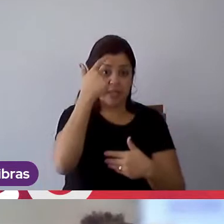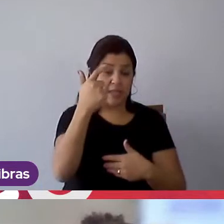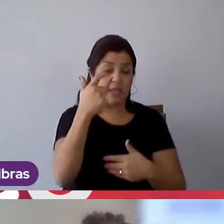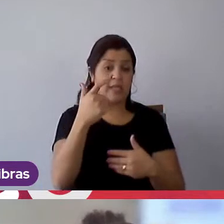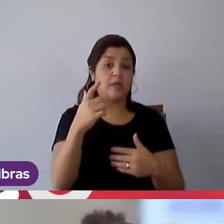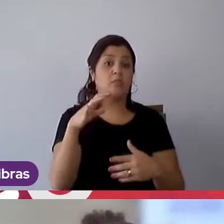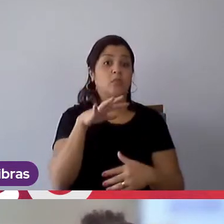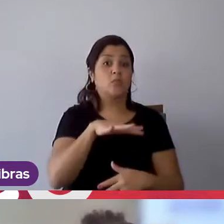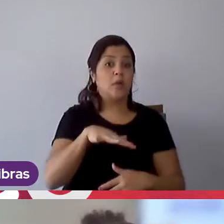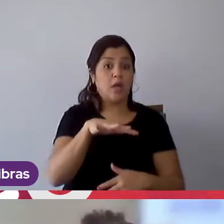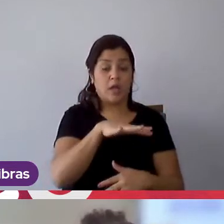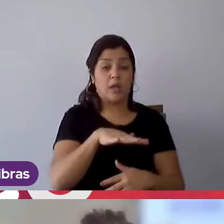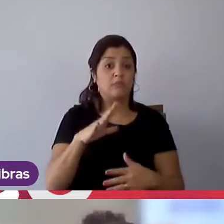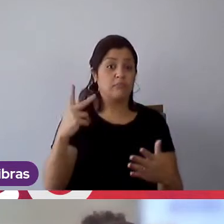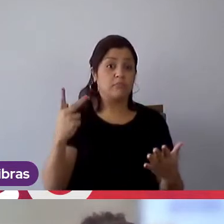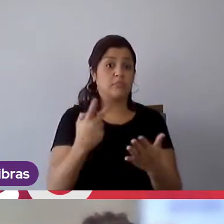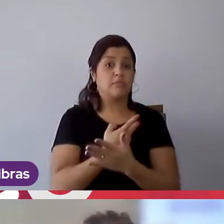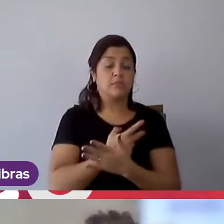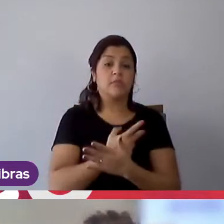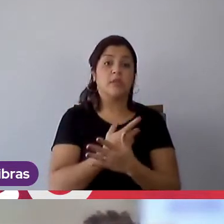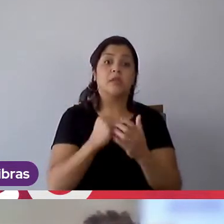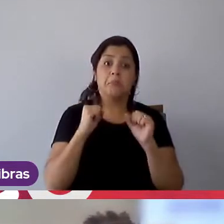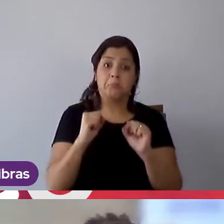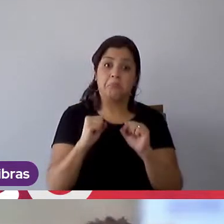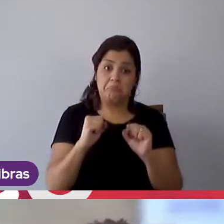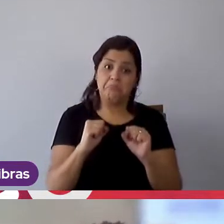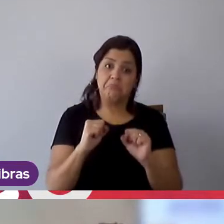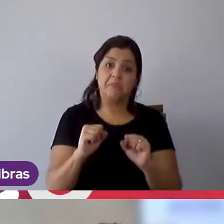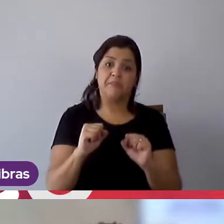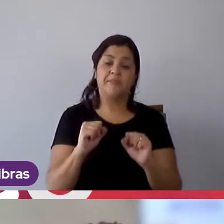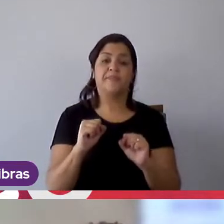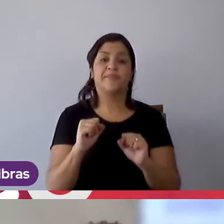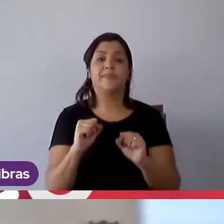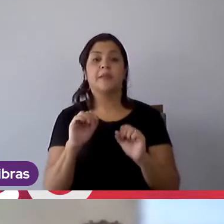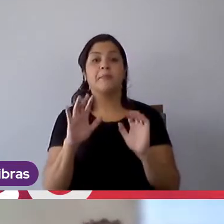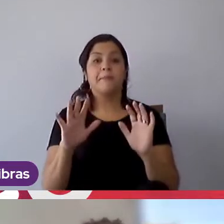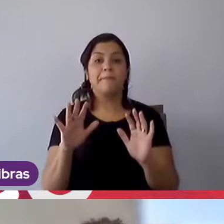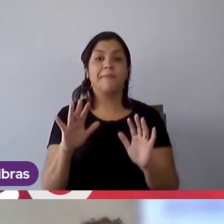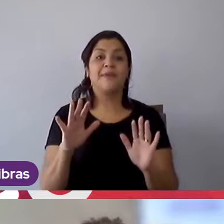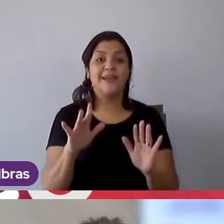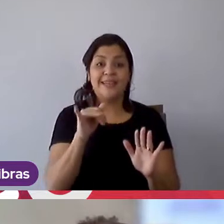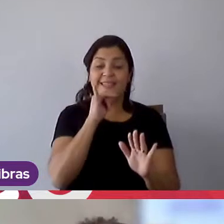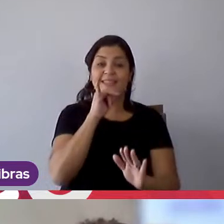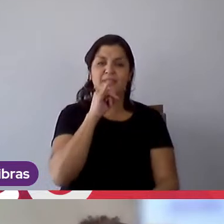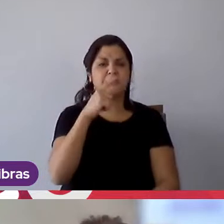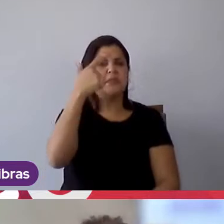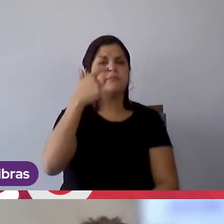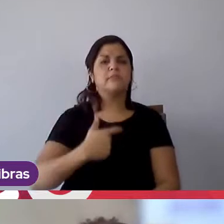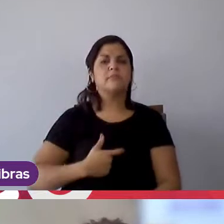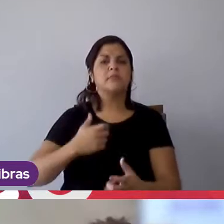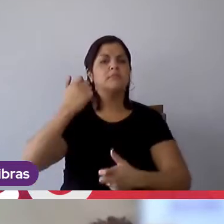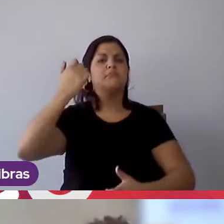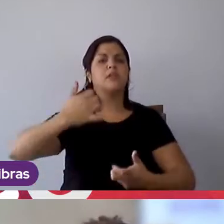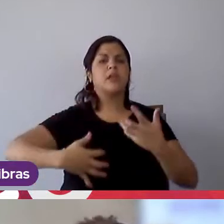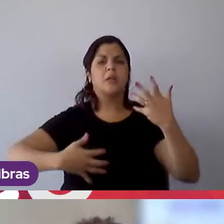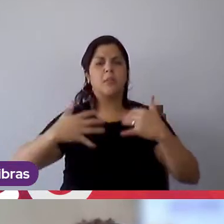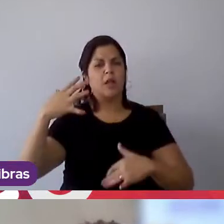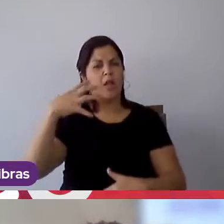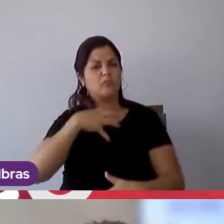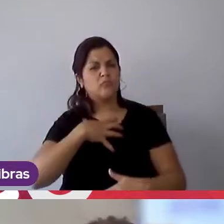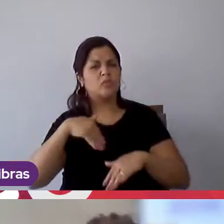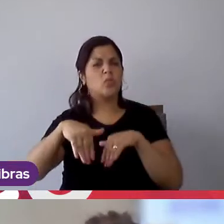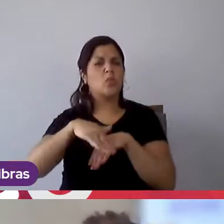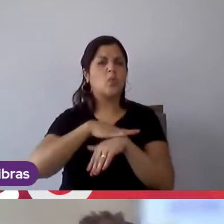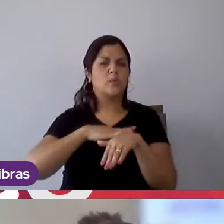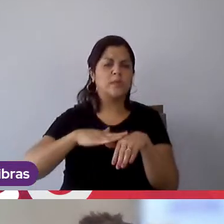uma situação que pode acontecer eventualmente, né, mas você ser autêntico ao explicar aquele case, ao conversar